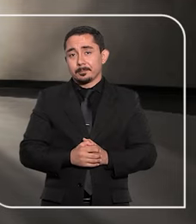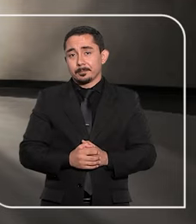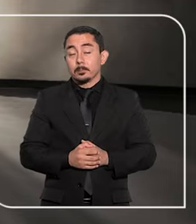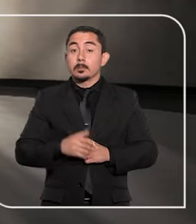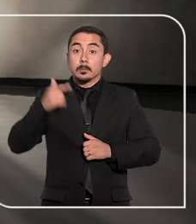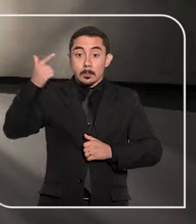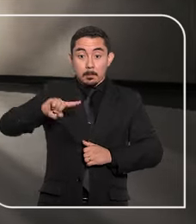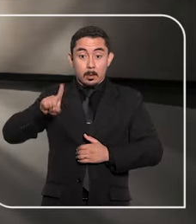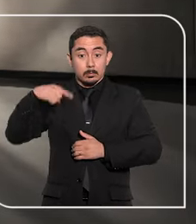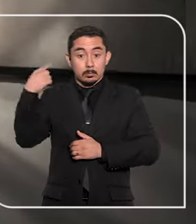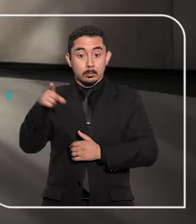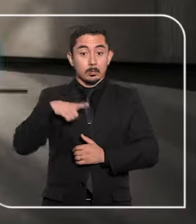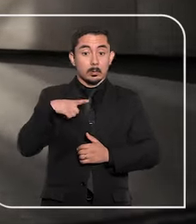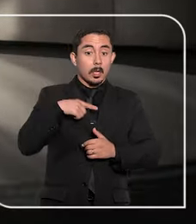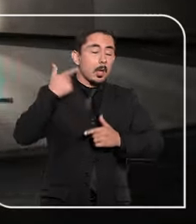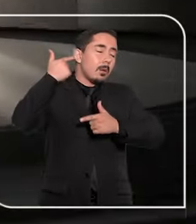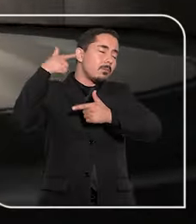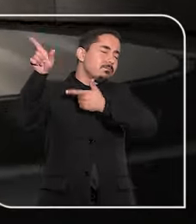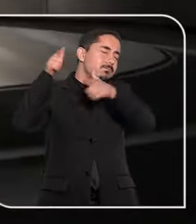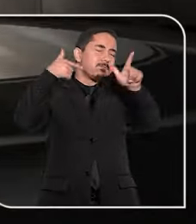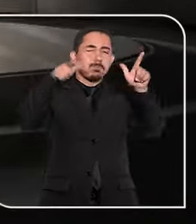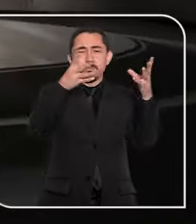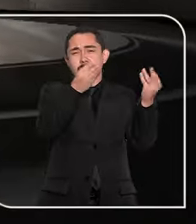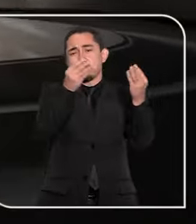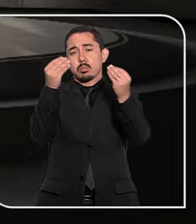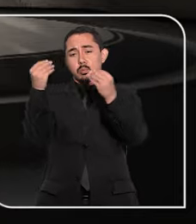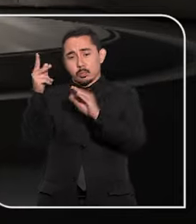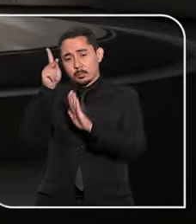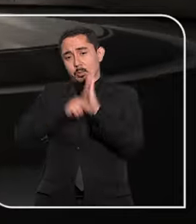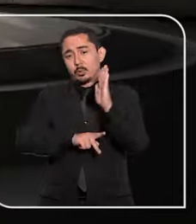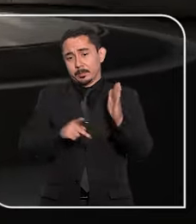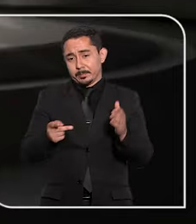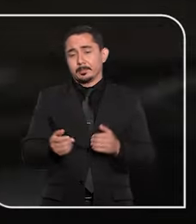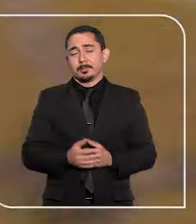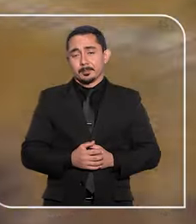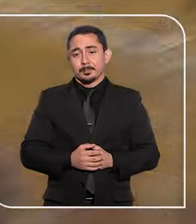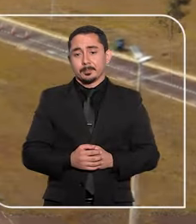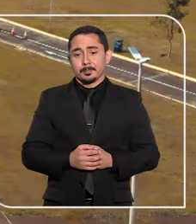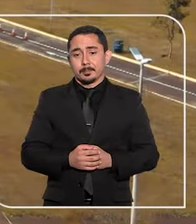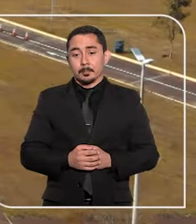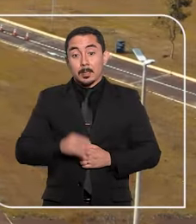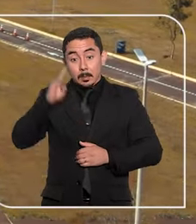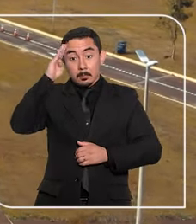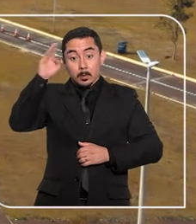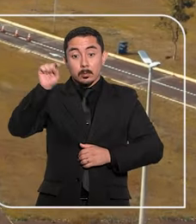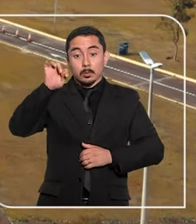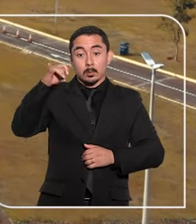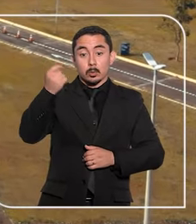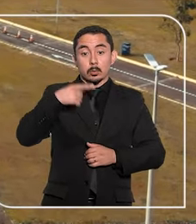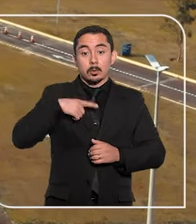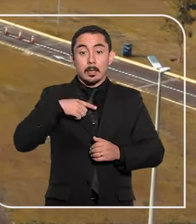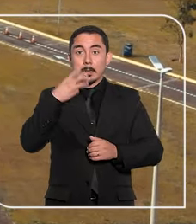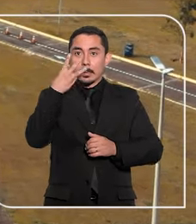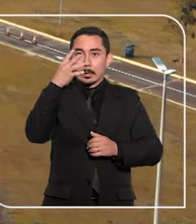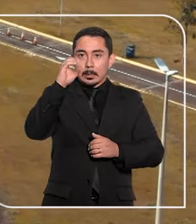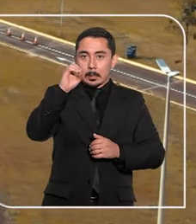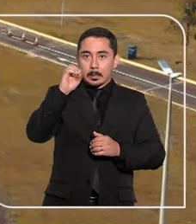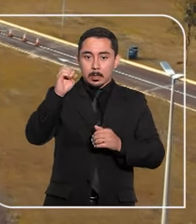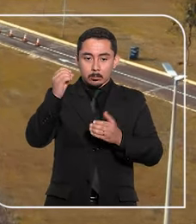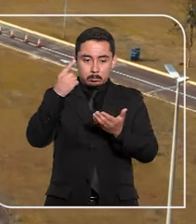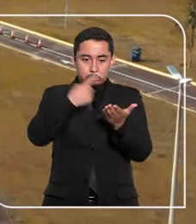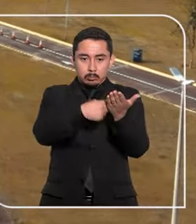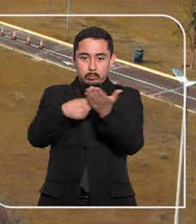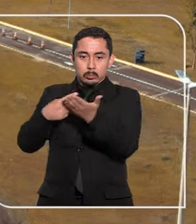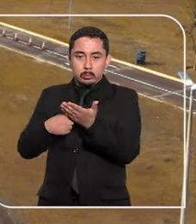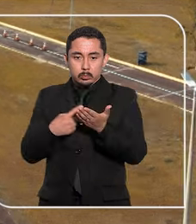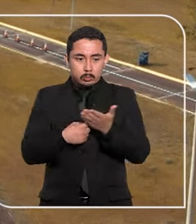E além desses, existem vários outros projetos em curso. Inclusive, o STJ tem mais de 30 acordos de